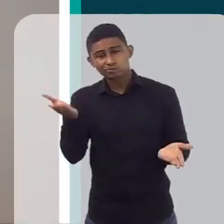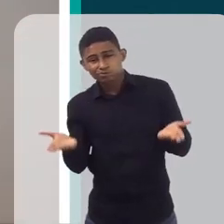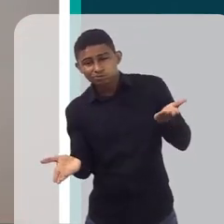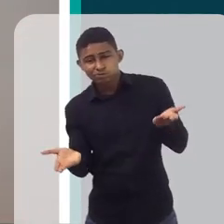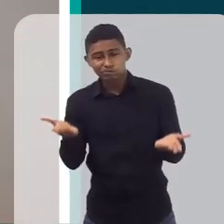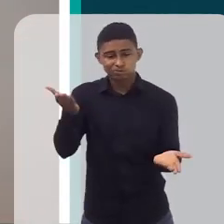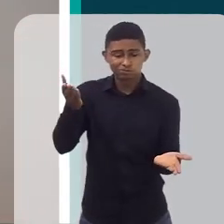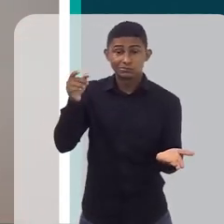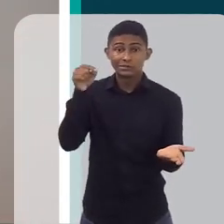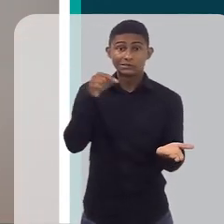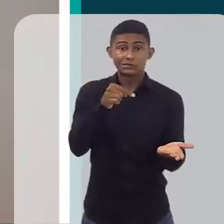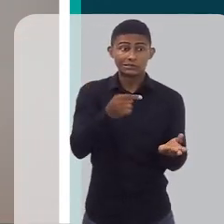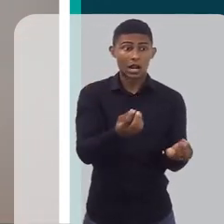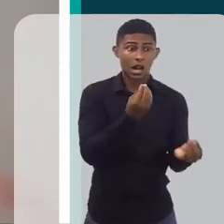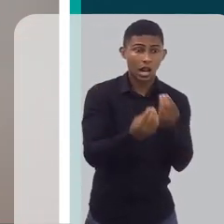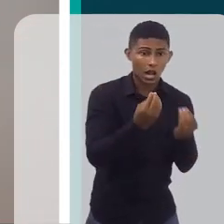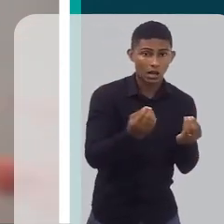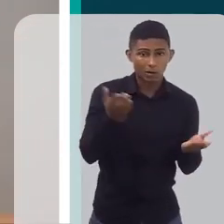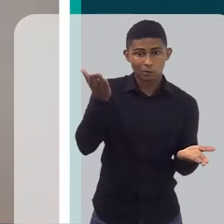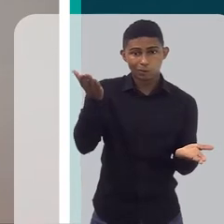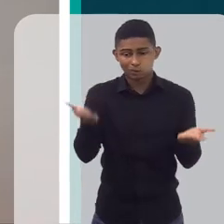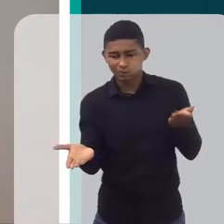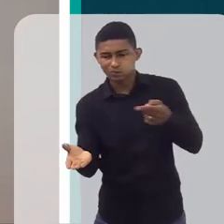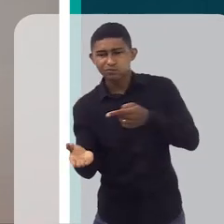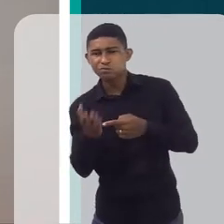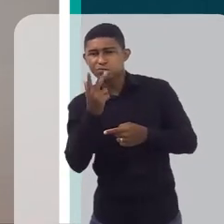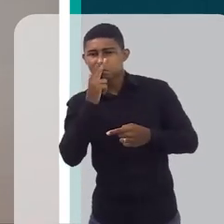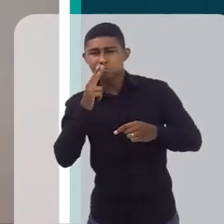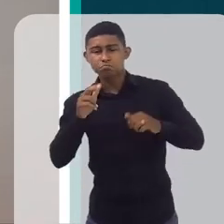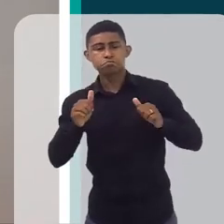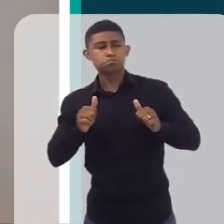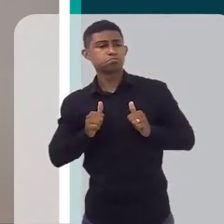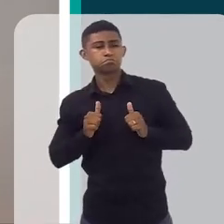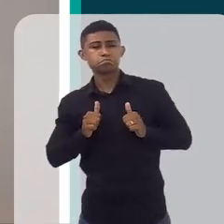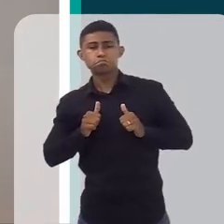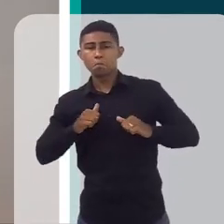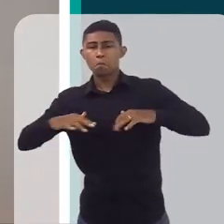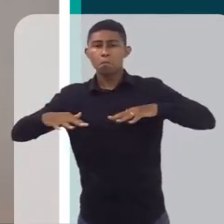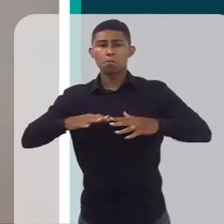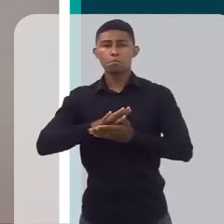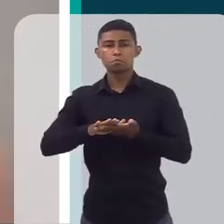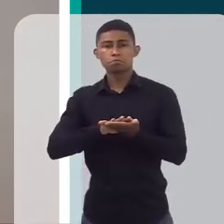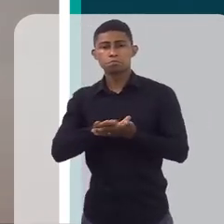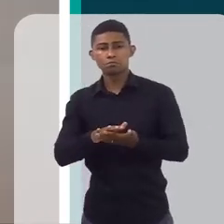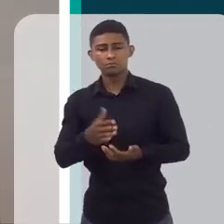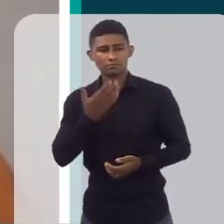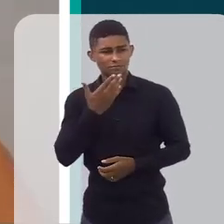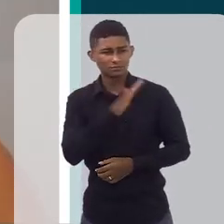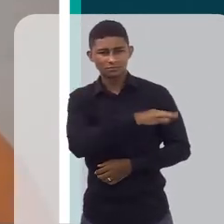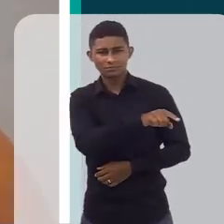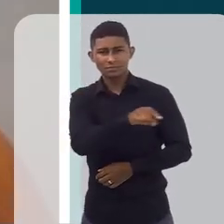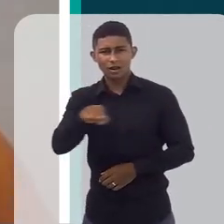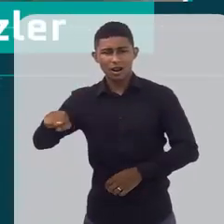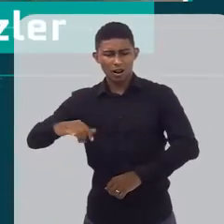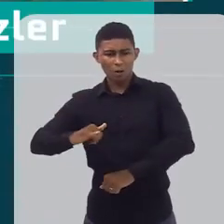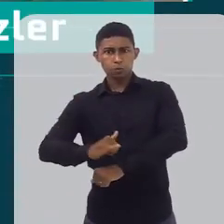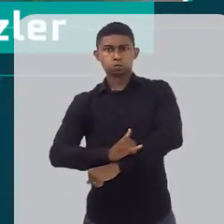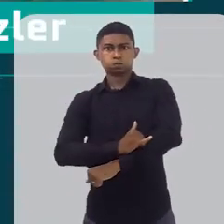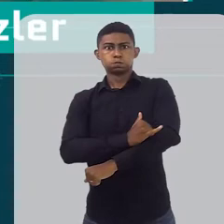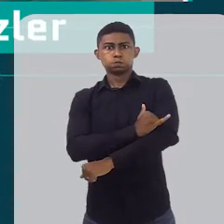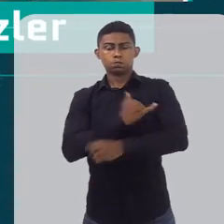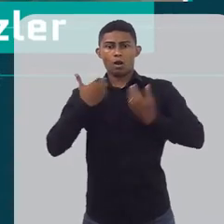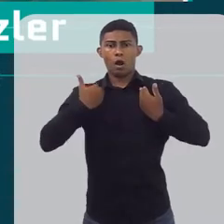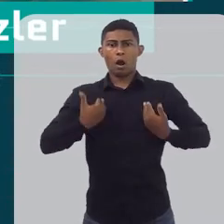entre o que ela come e o que ela gasta. E acumula gordura dentro do corpo da criança e isso leva a um